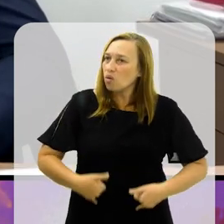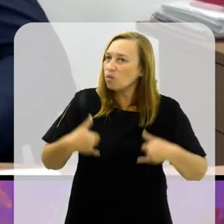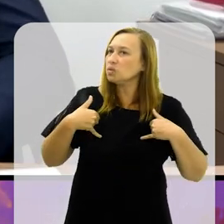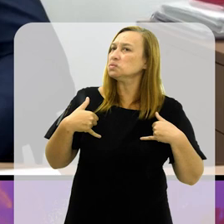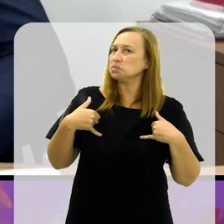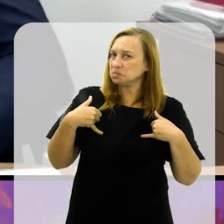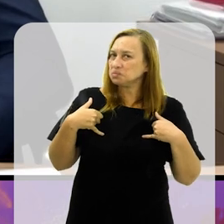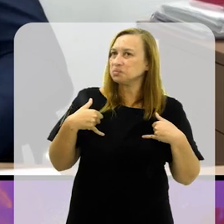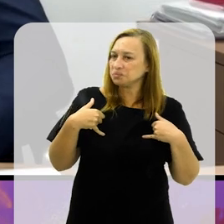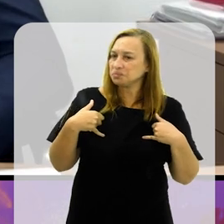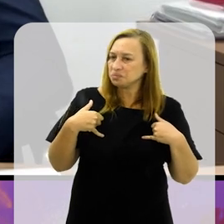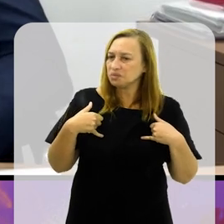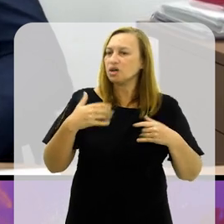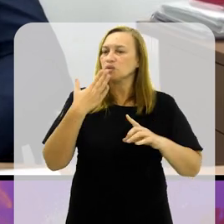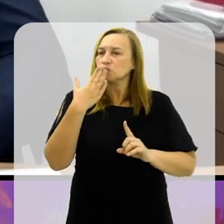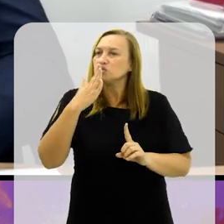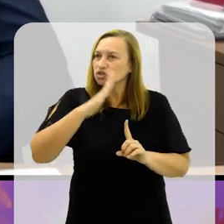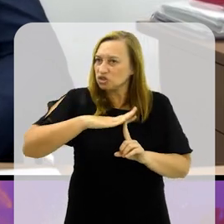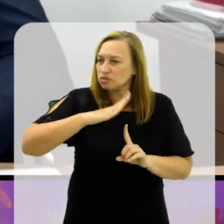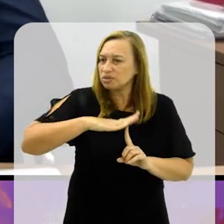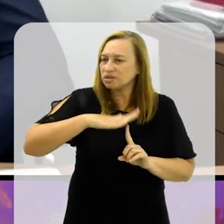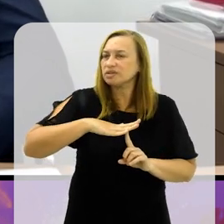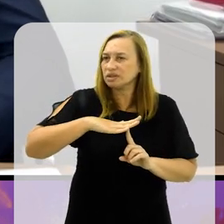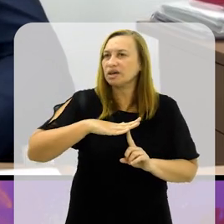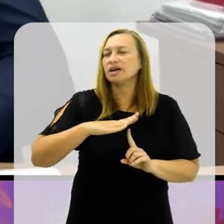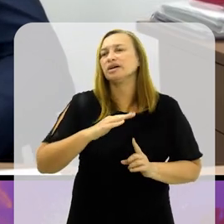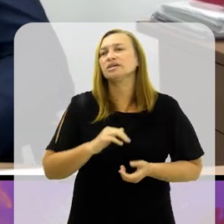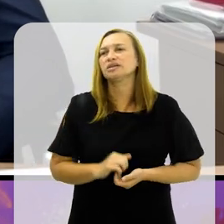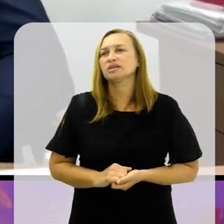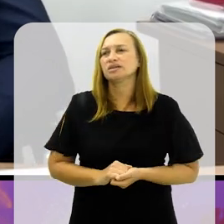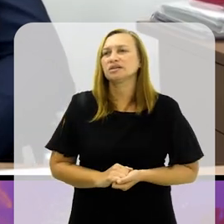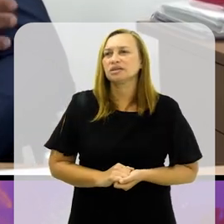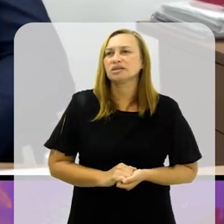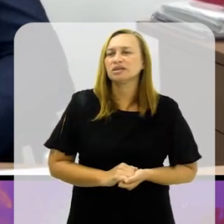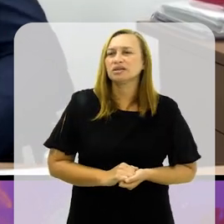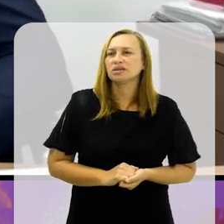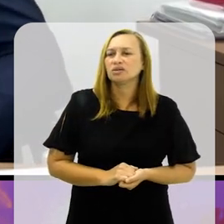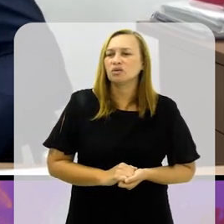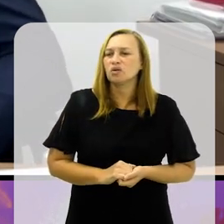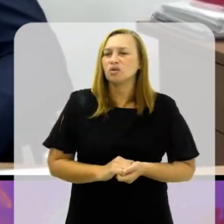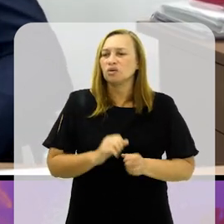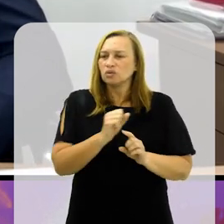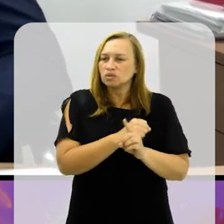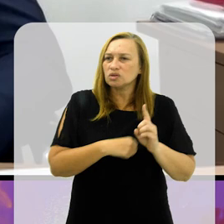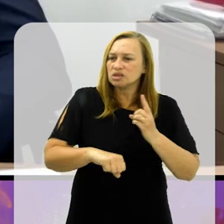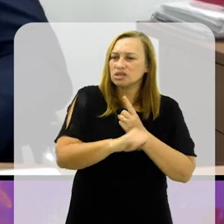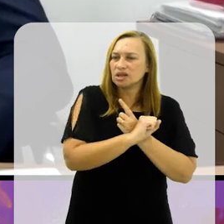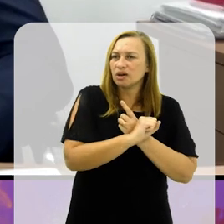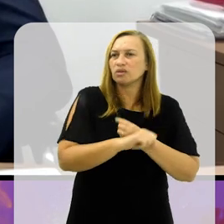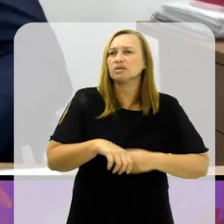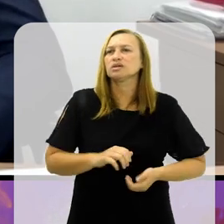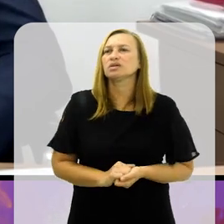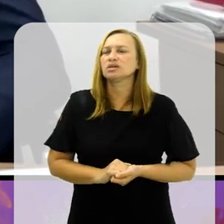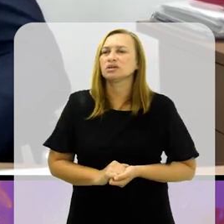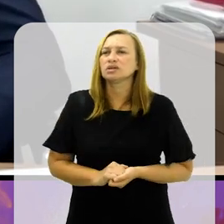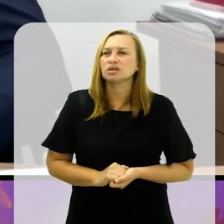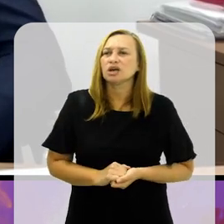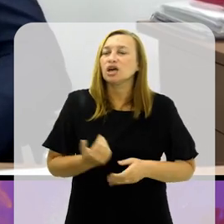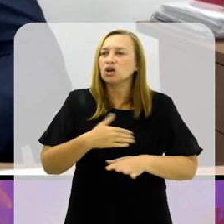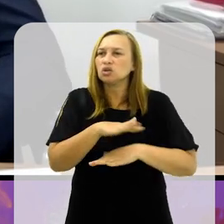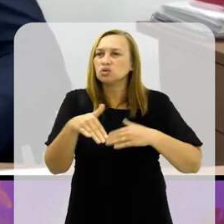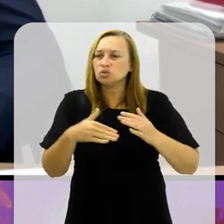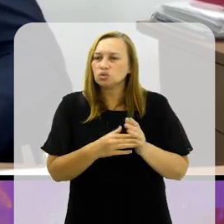seu time. E você está ouvindo isso, obviamente que eu sou, hoje, um querido